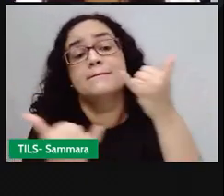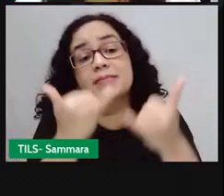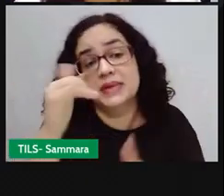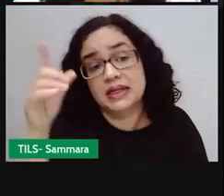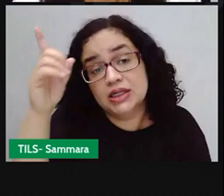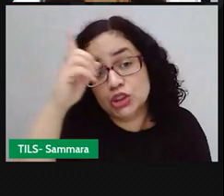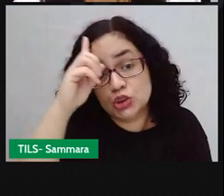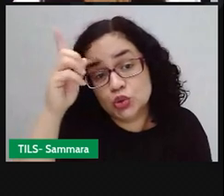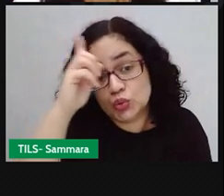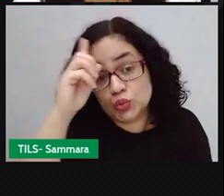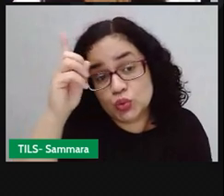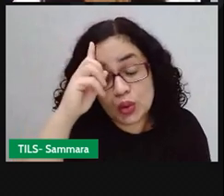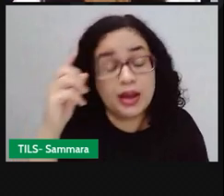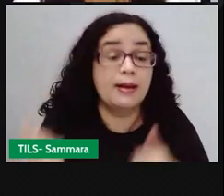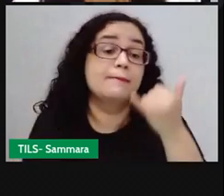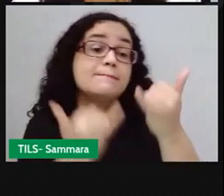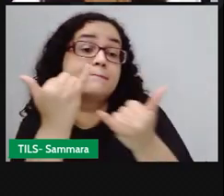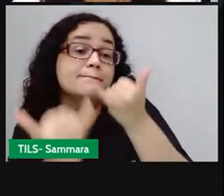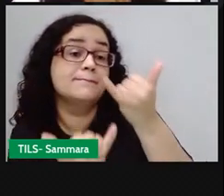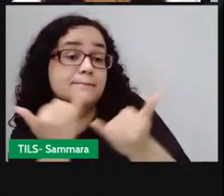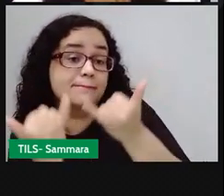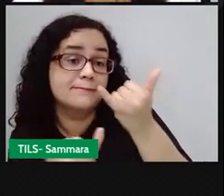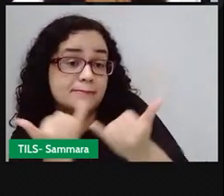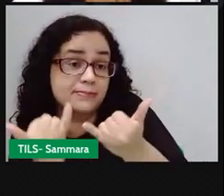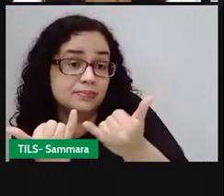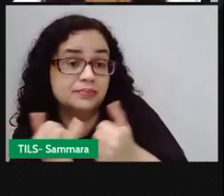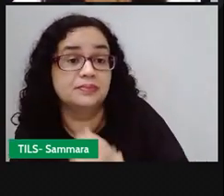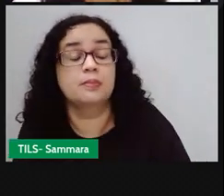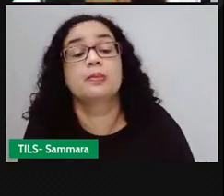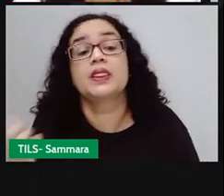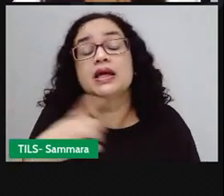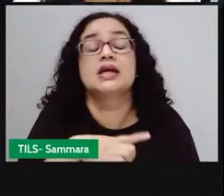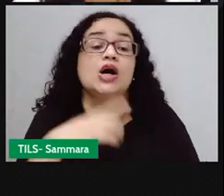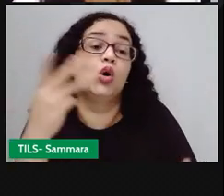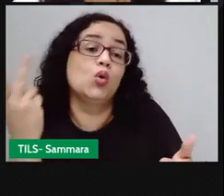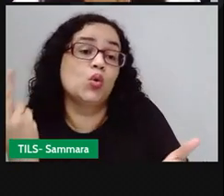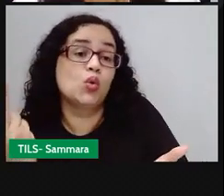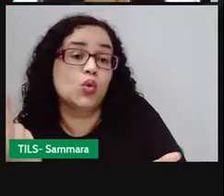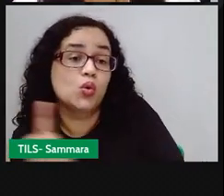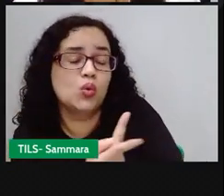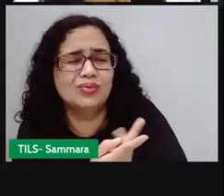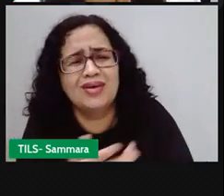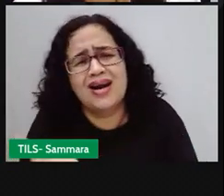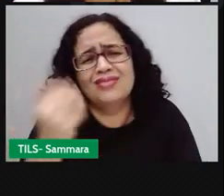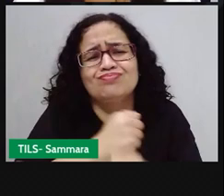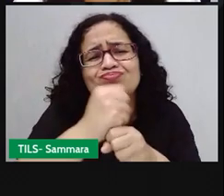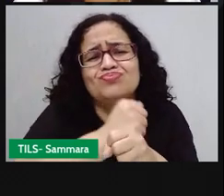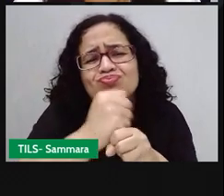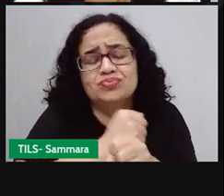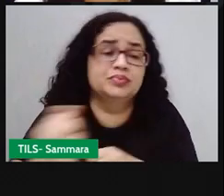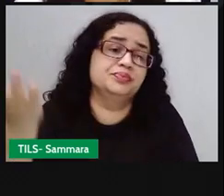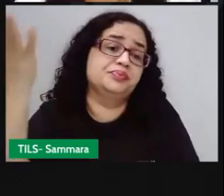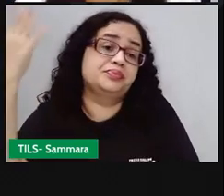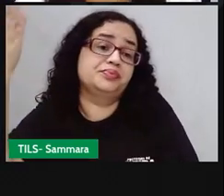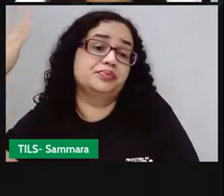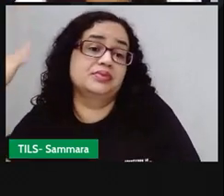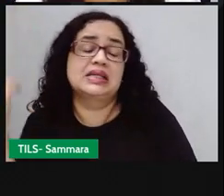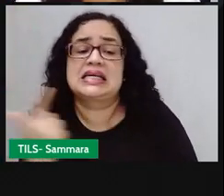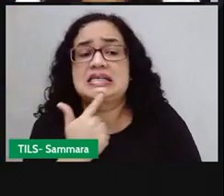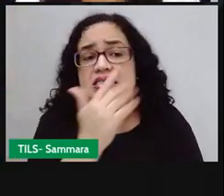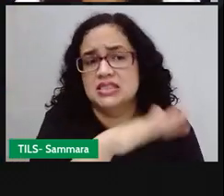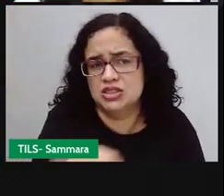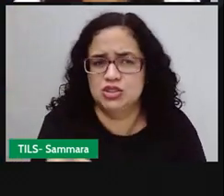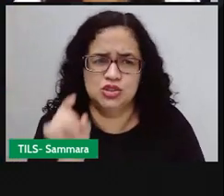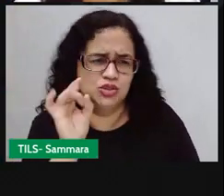dia? As brincadeiras são ações aí que acontecem há muitos anos. As crianças não